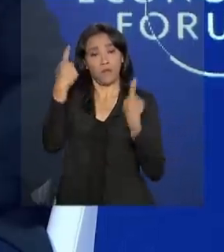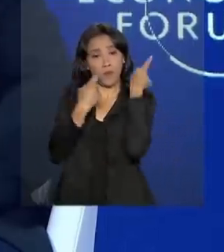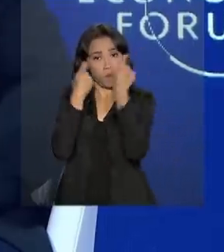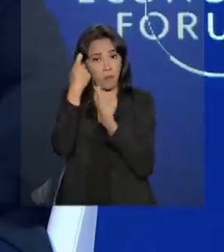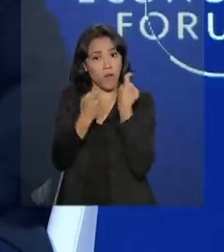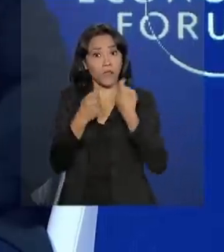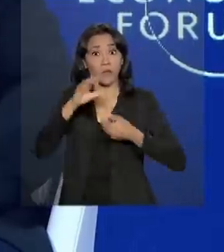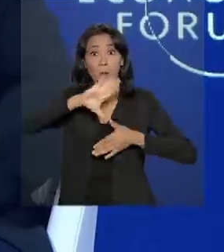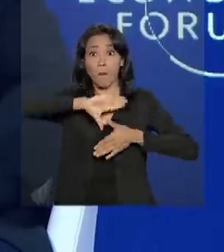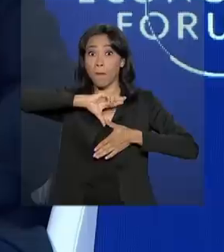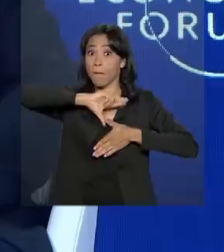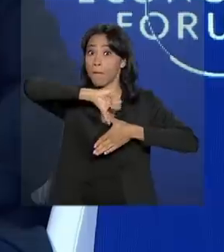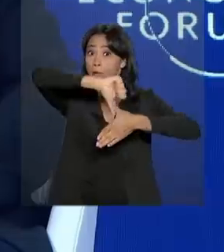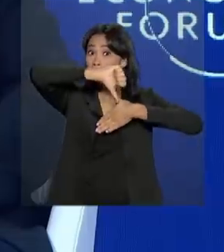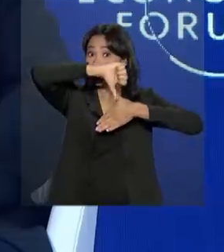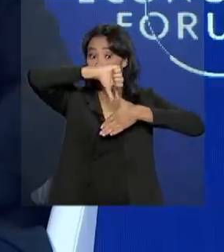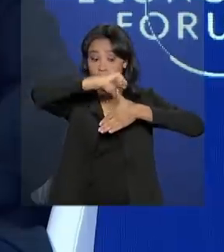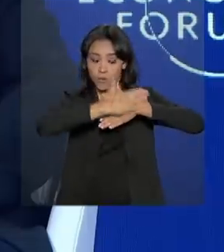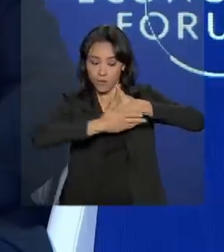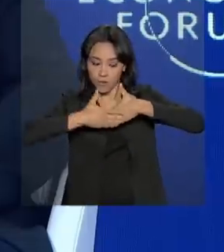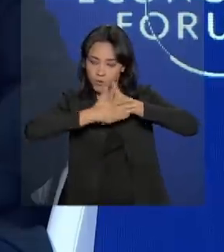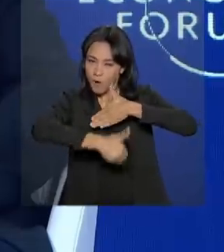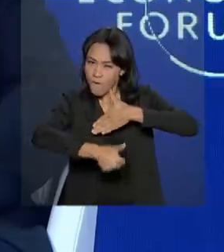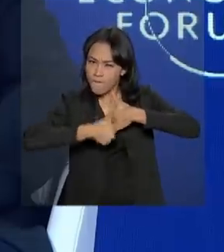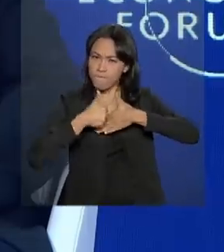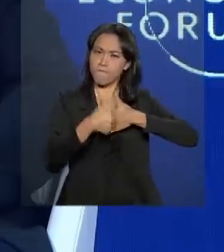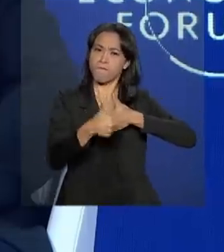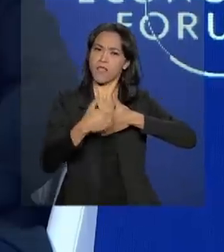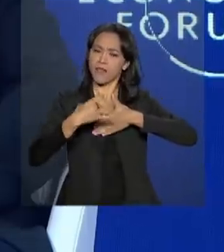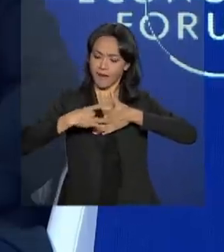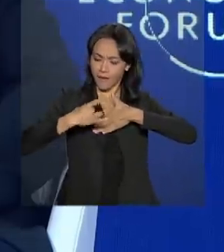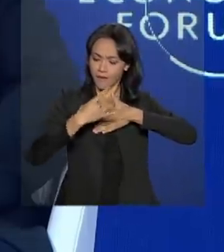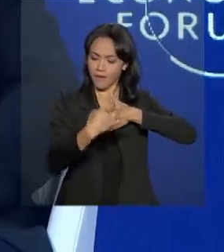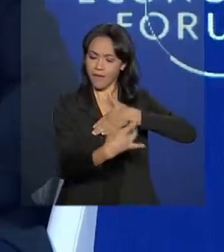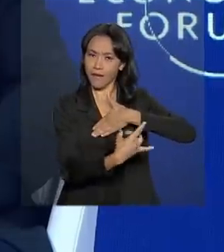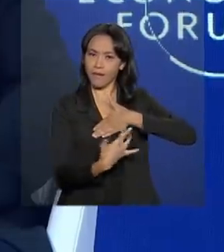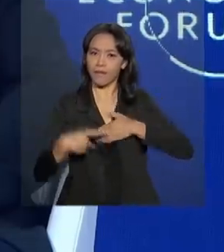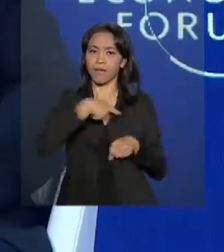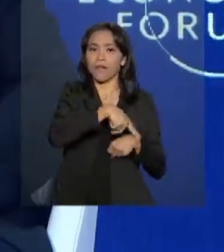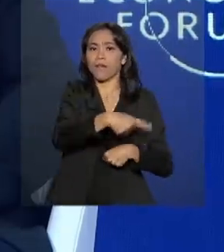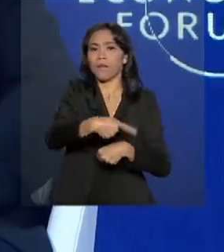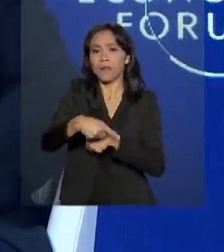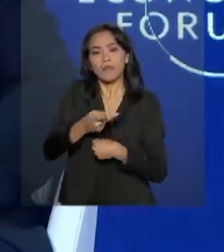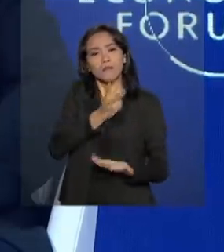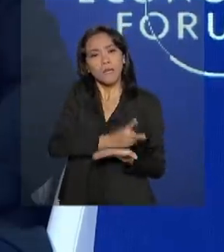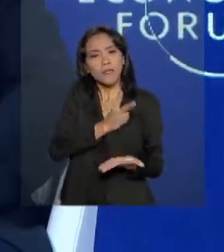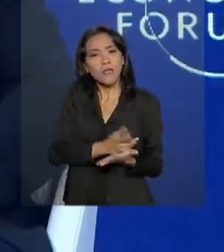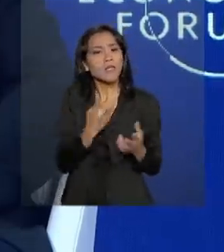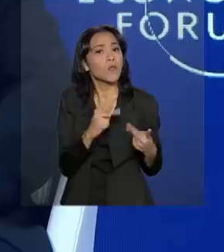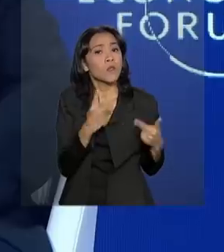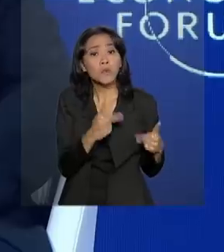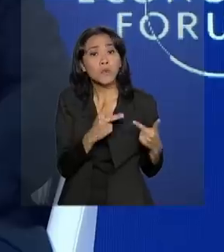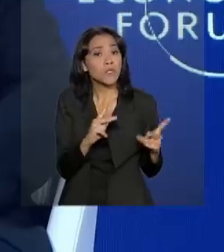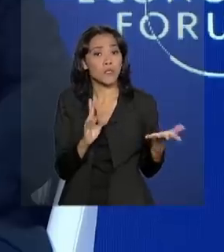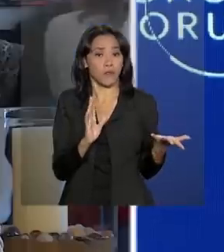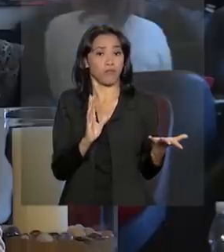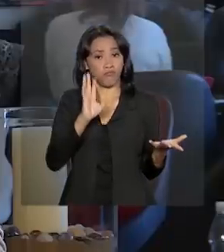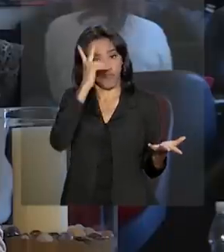do Sul grande, que cada país, obviamente, mantenha a sua hegemonia local.